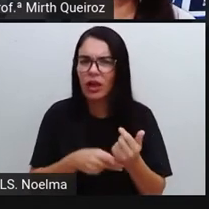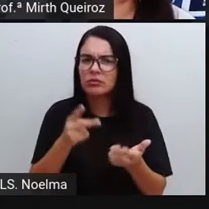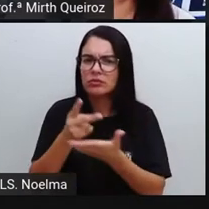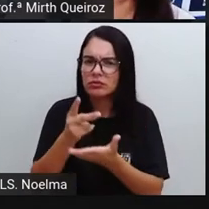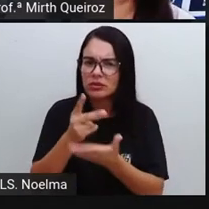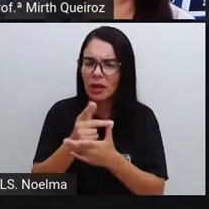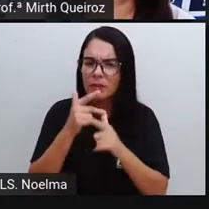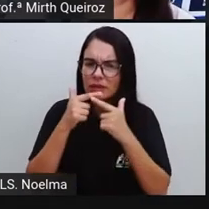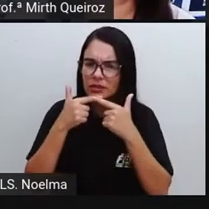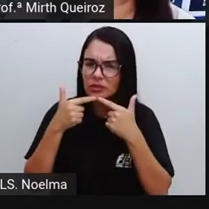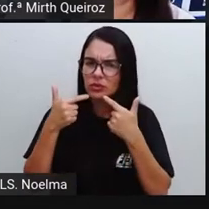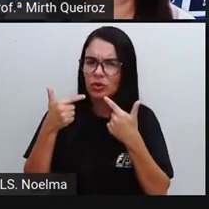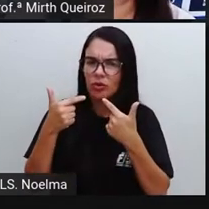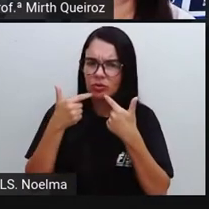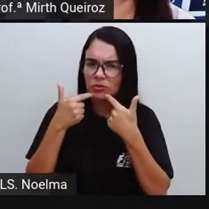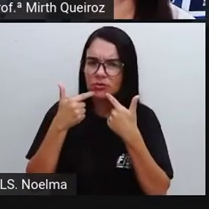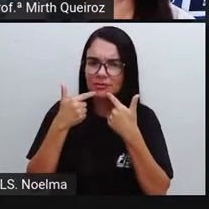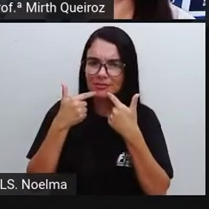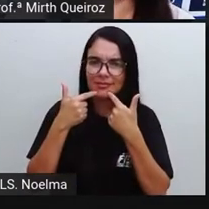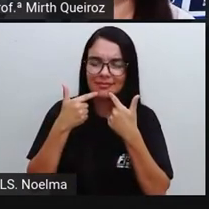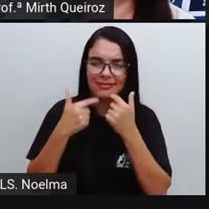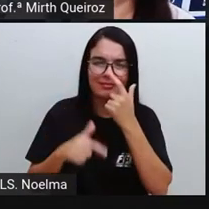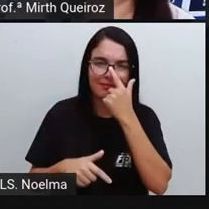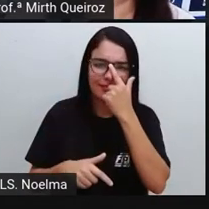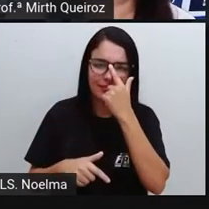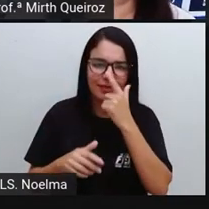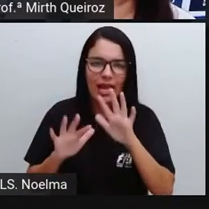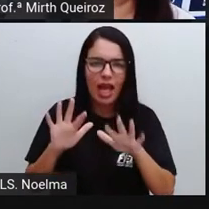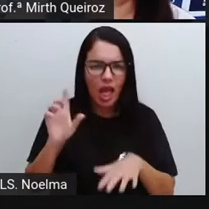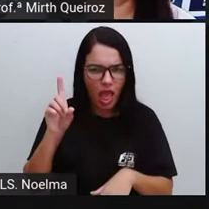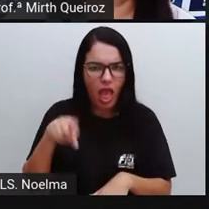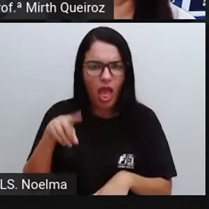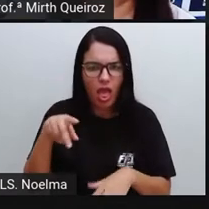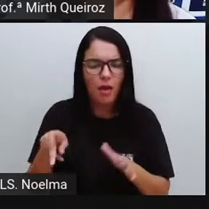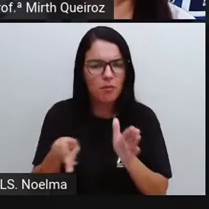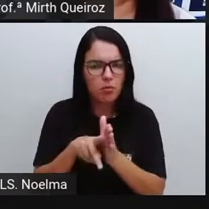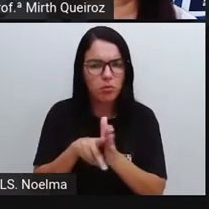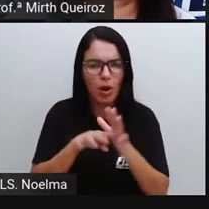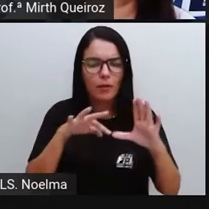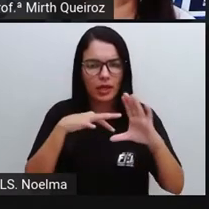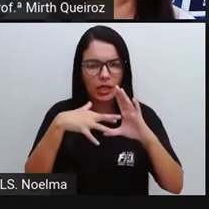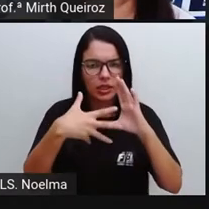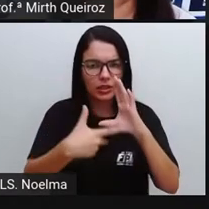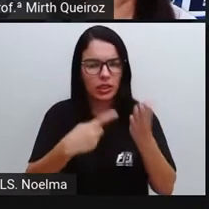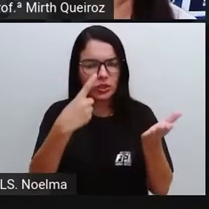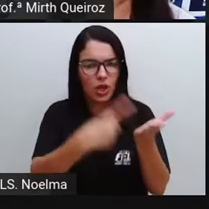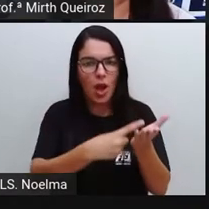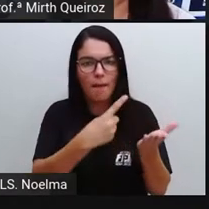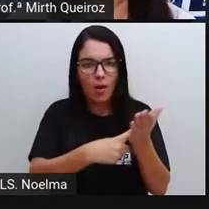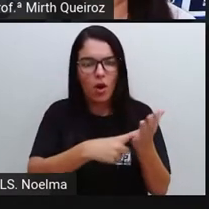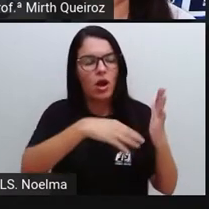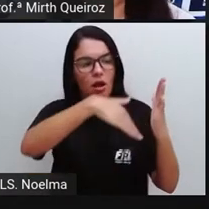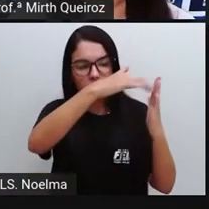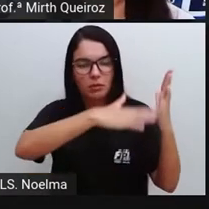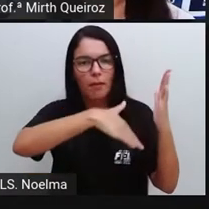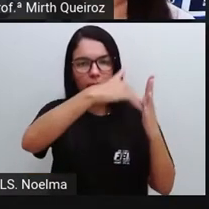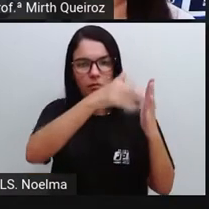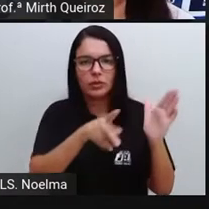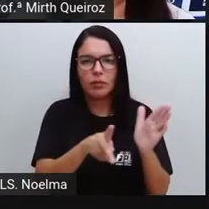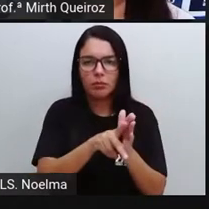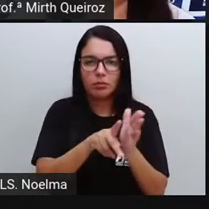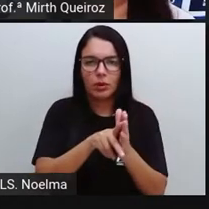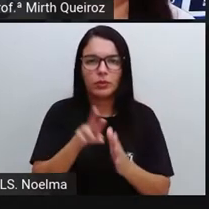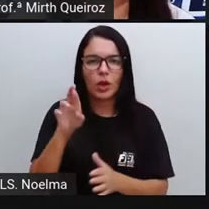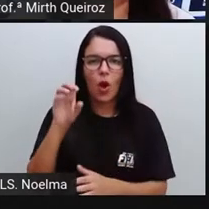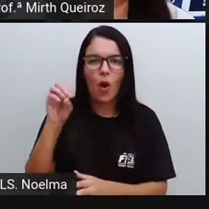sempre, sempre sorrindo. É uma das características que marca aí as obras dele.